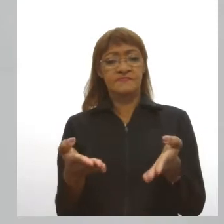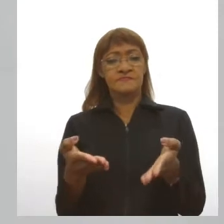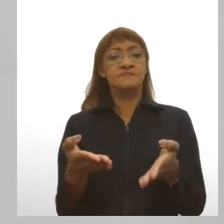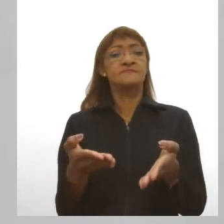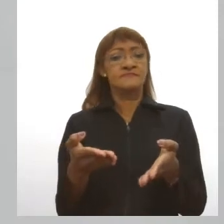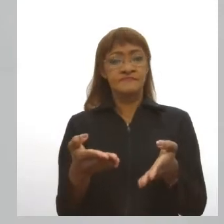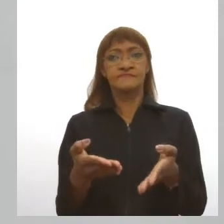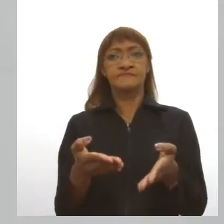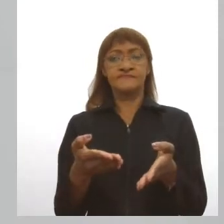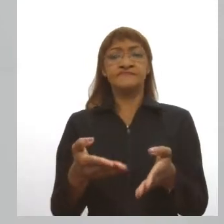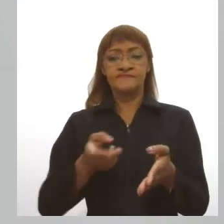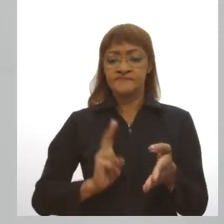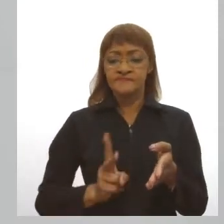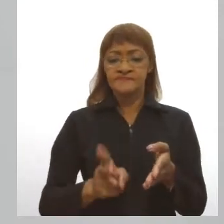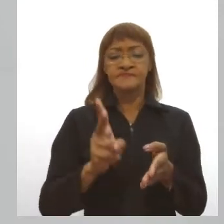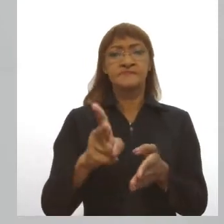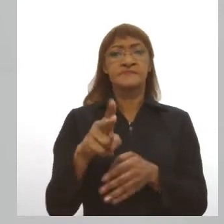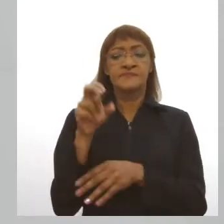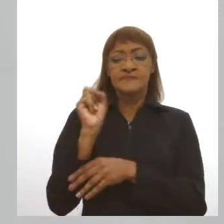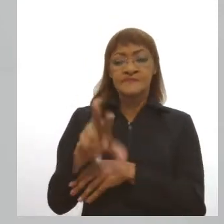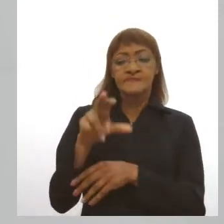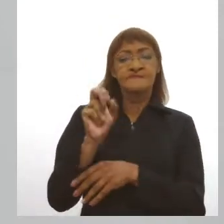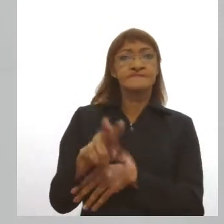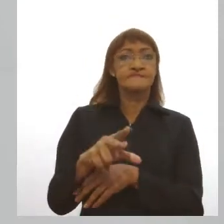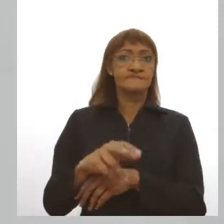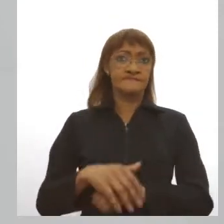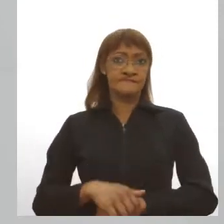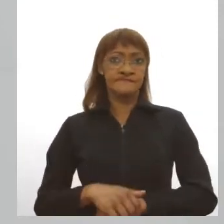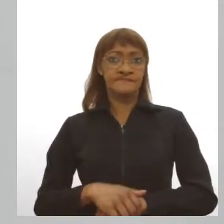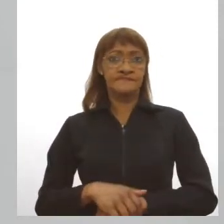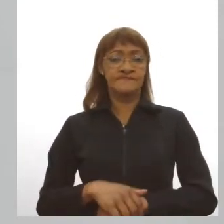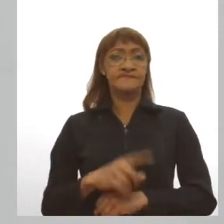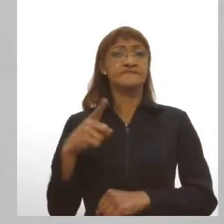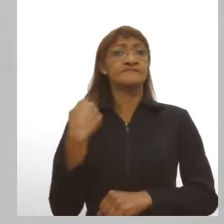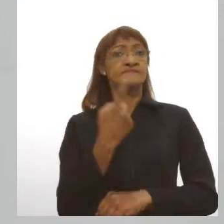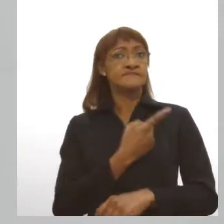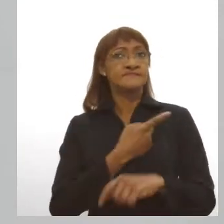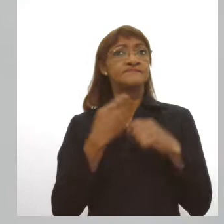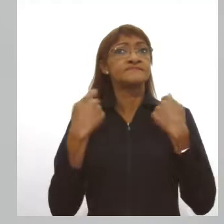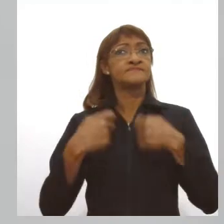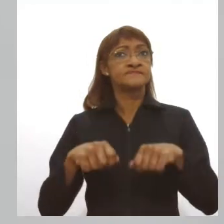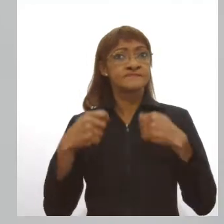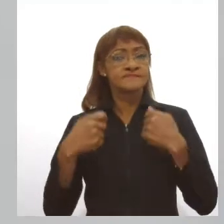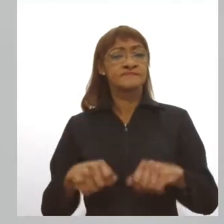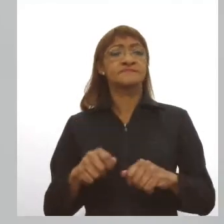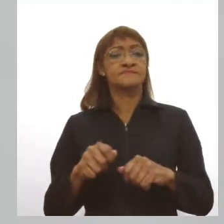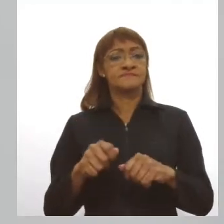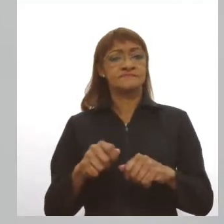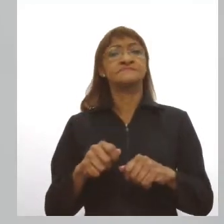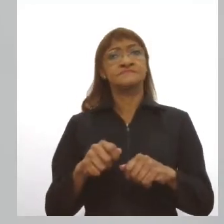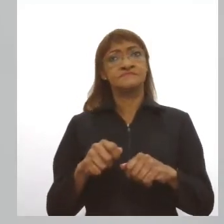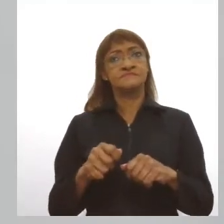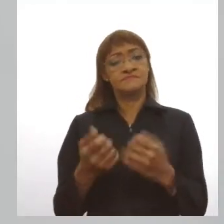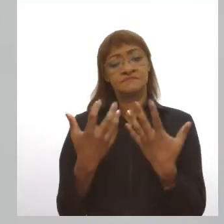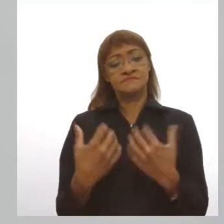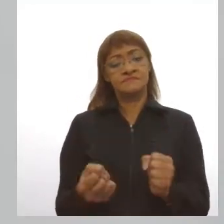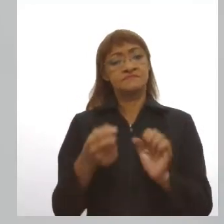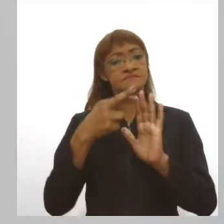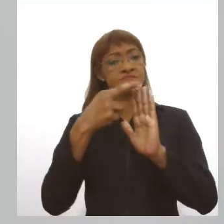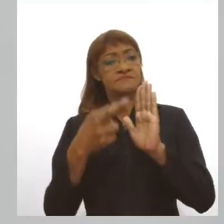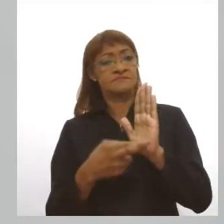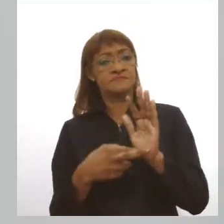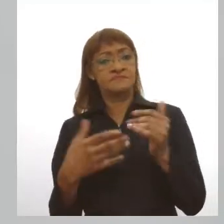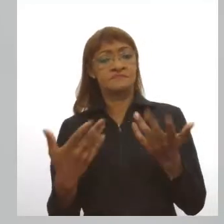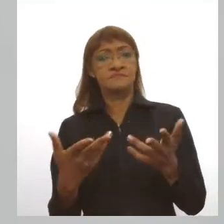vírus está circulando entre nós. Nós precisamos adotar essas medidas. É passageira. O carnaval, ele pode